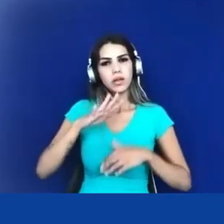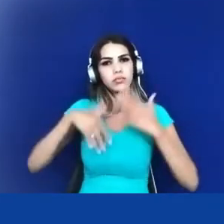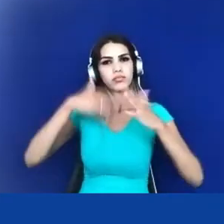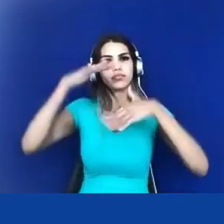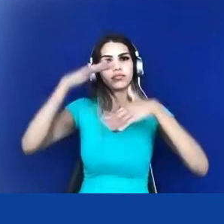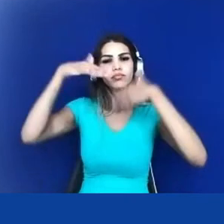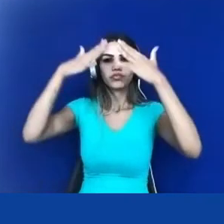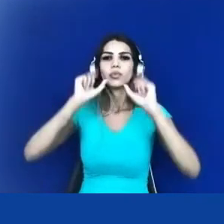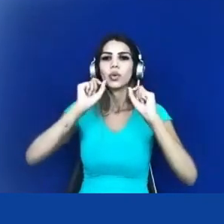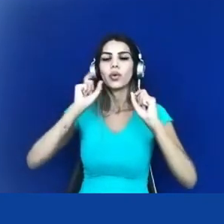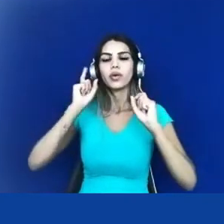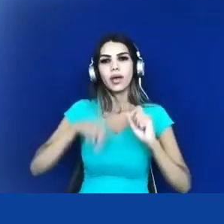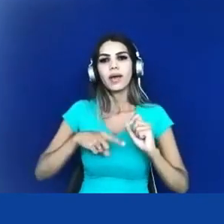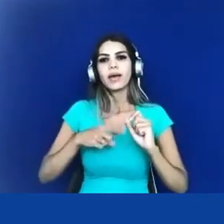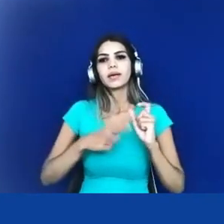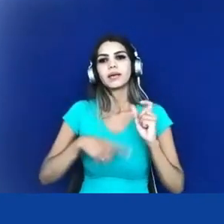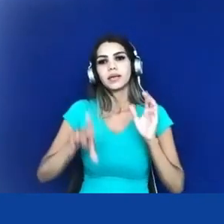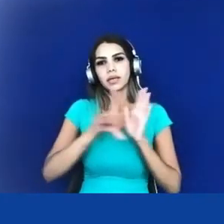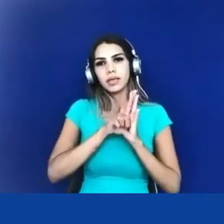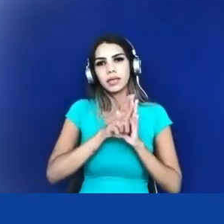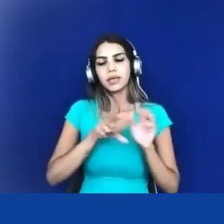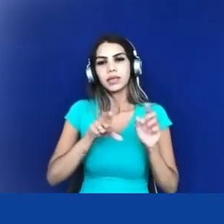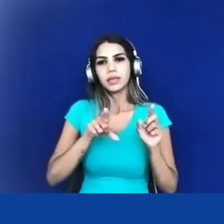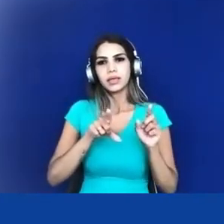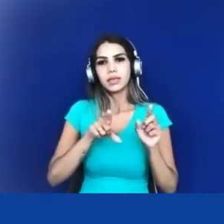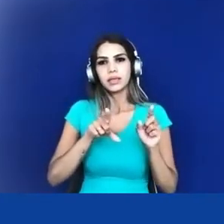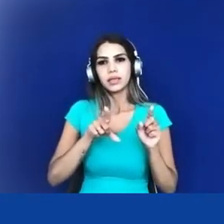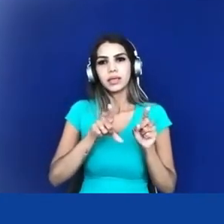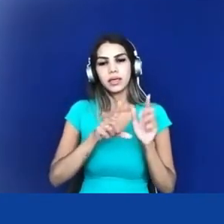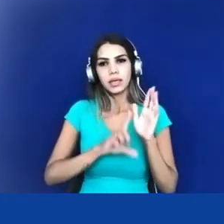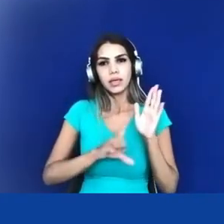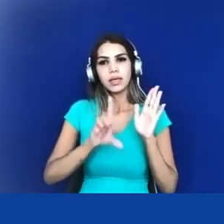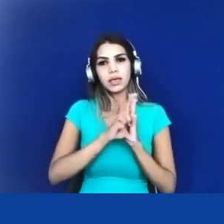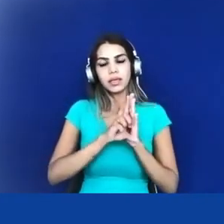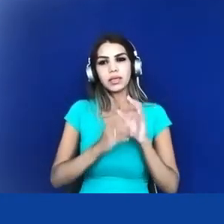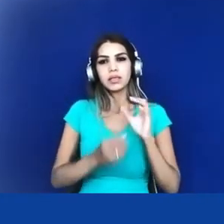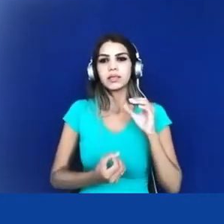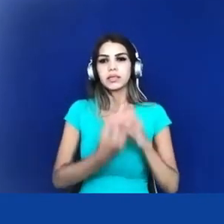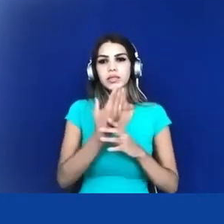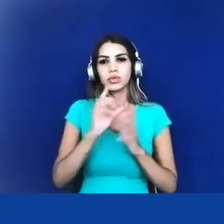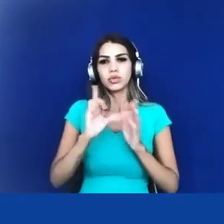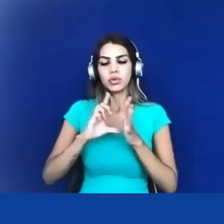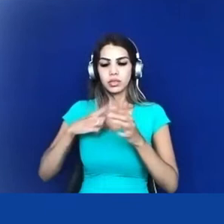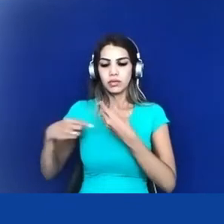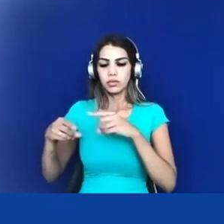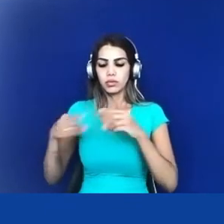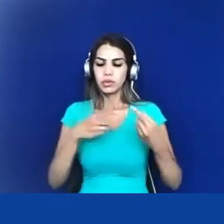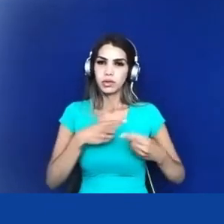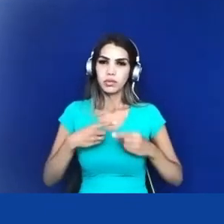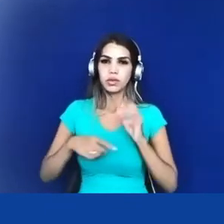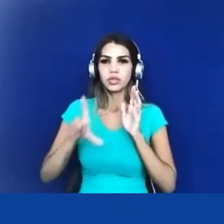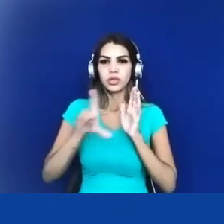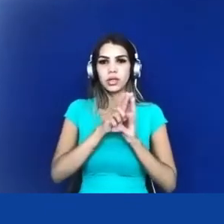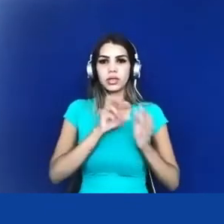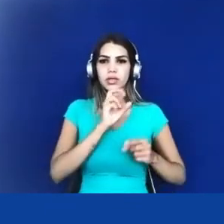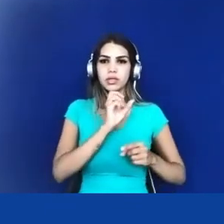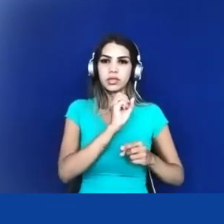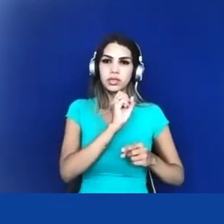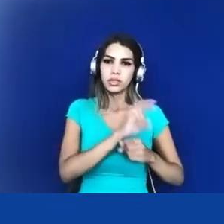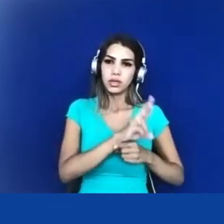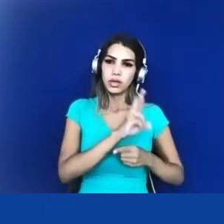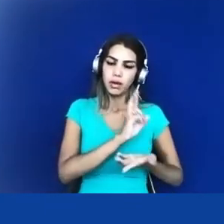também da que surgiu a partir do debate da lei de cotas as ações afirmativas nas